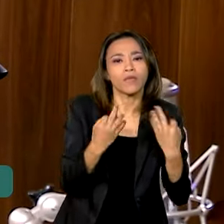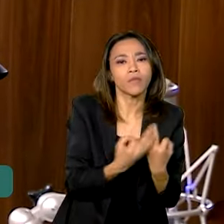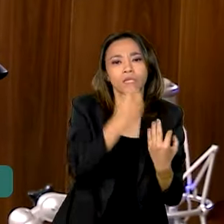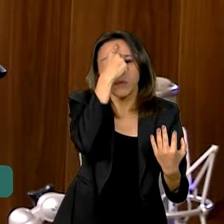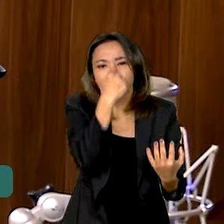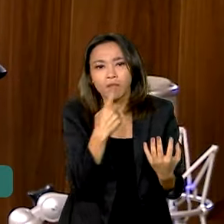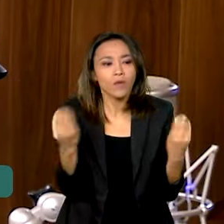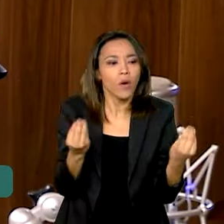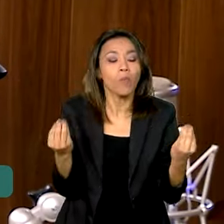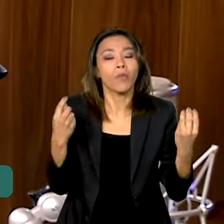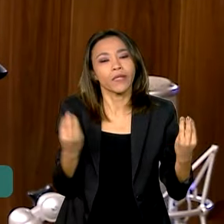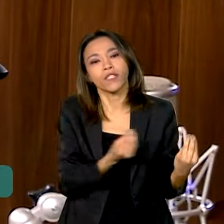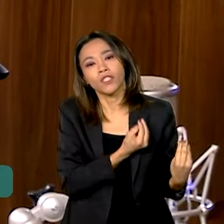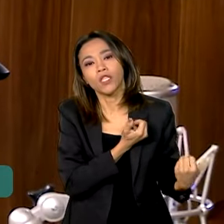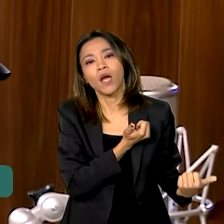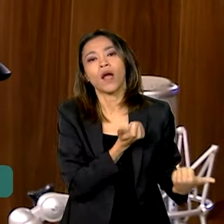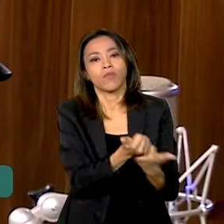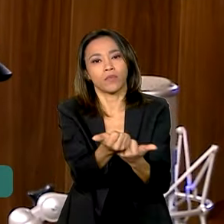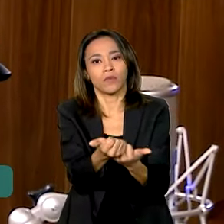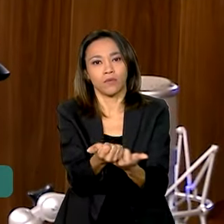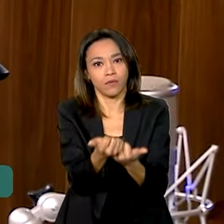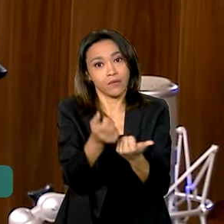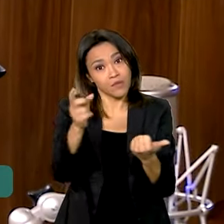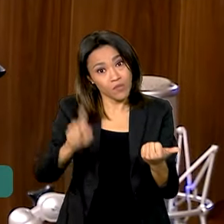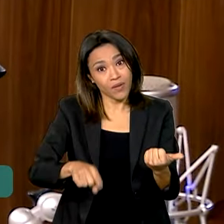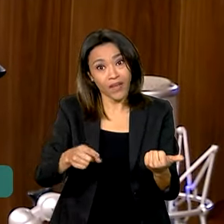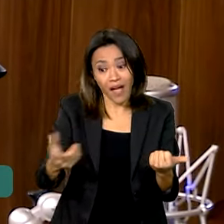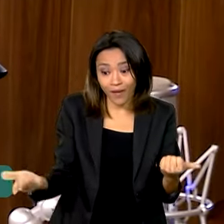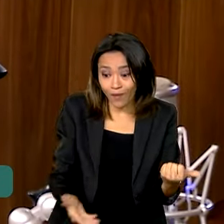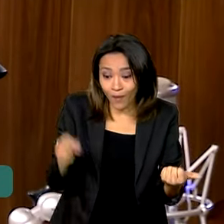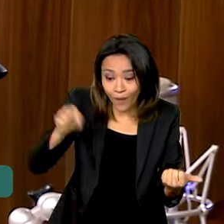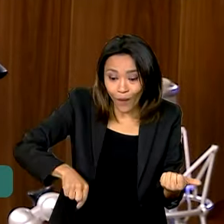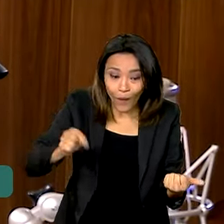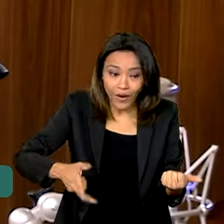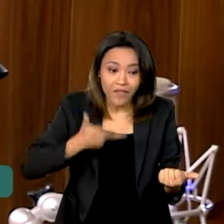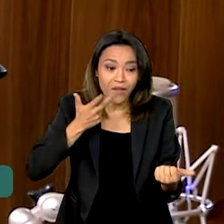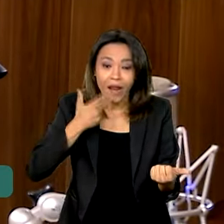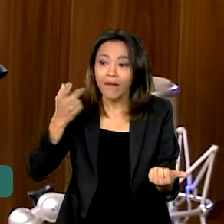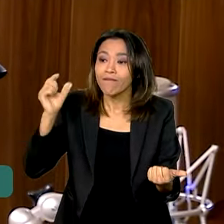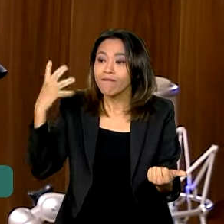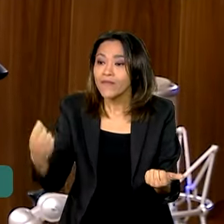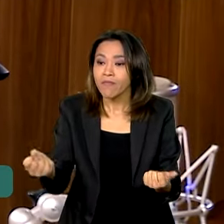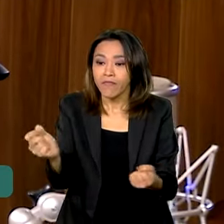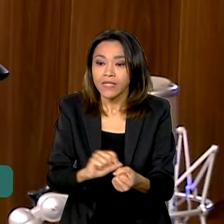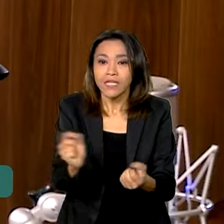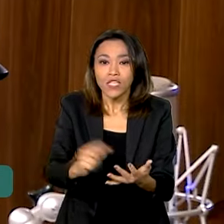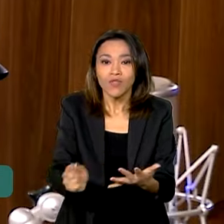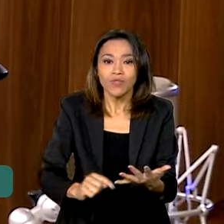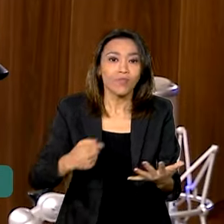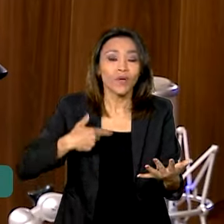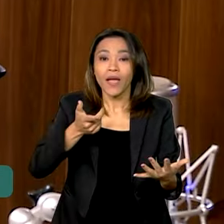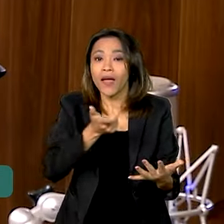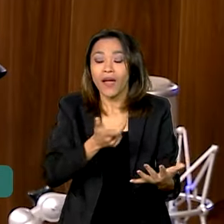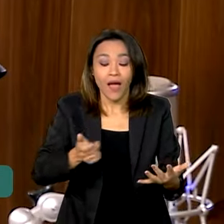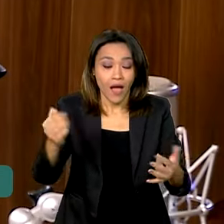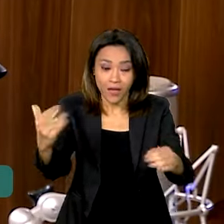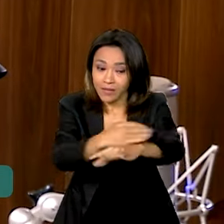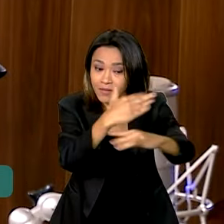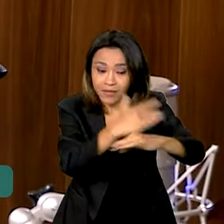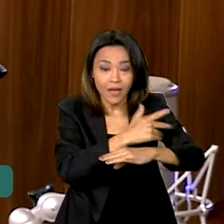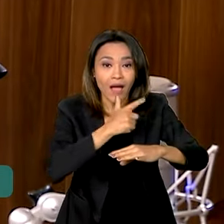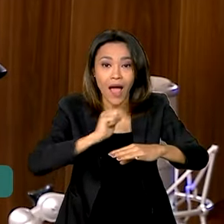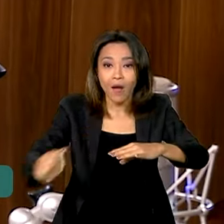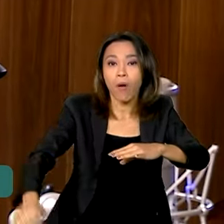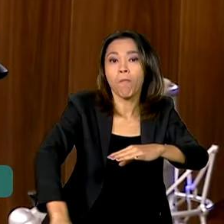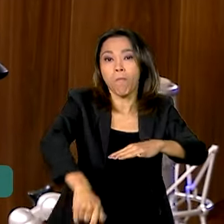vá dando o remédio adequado. É muito prematuro, Karine, falar hoje, onde tem cidades que estão embaixo d'água, absolutamente embaixo d'água, até